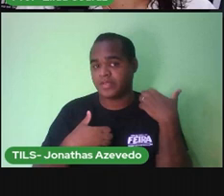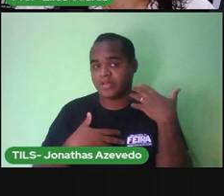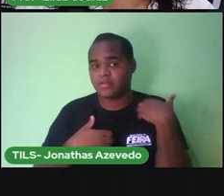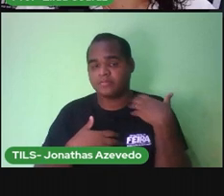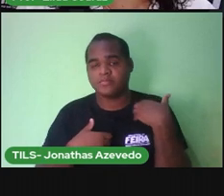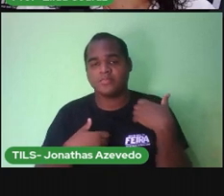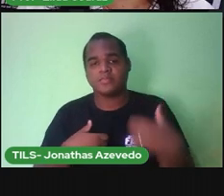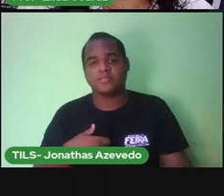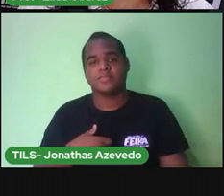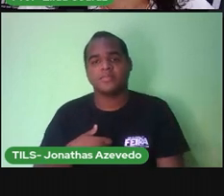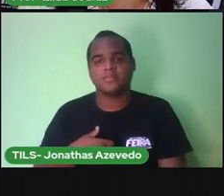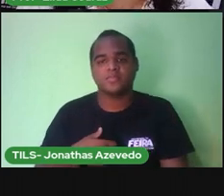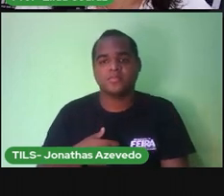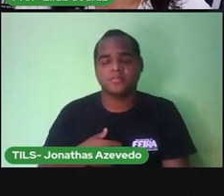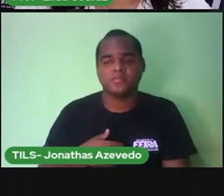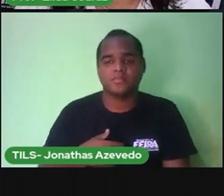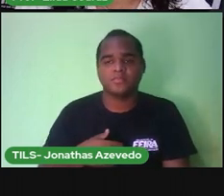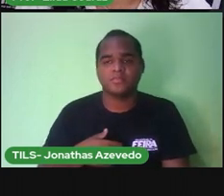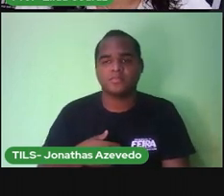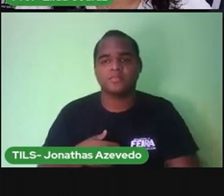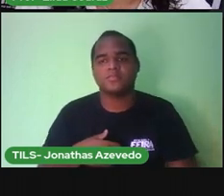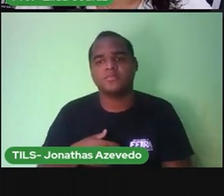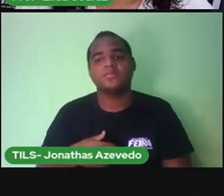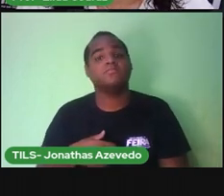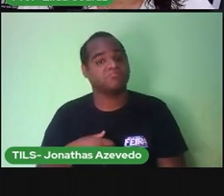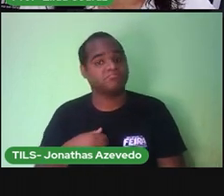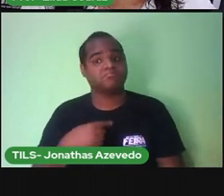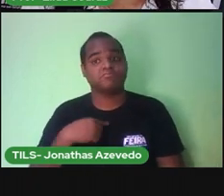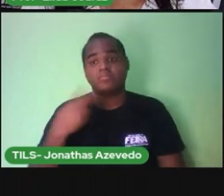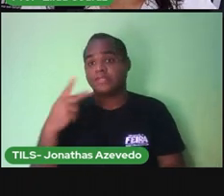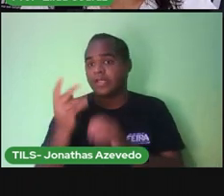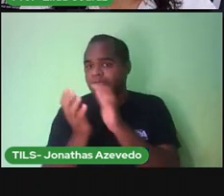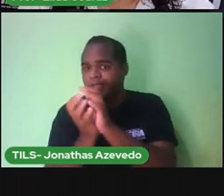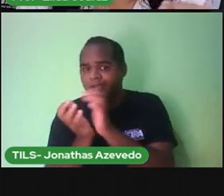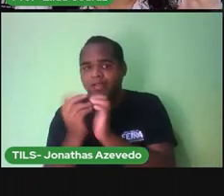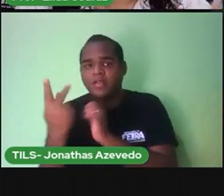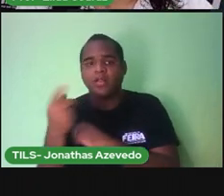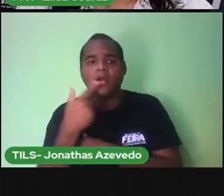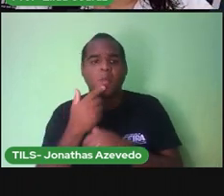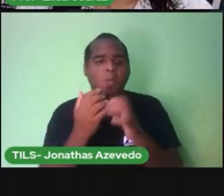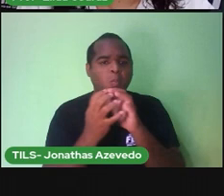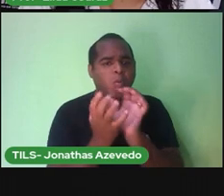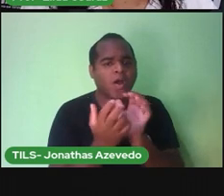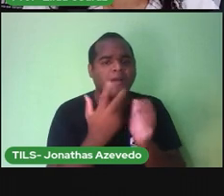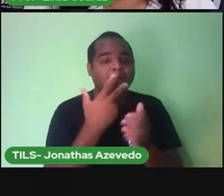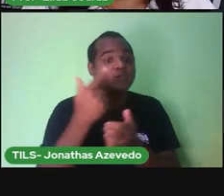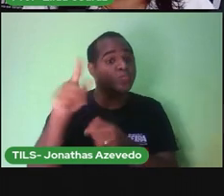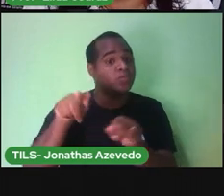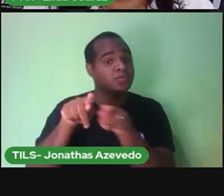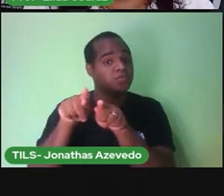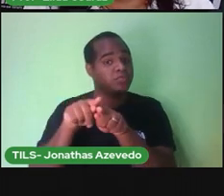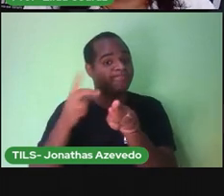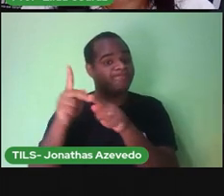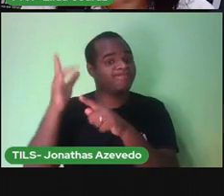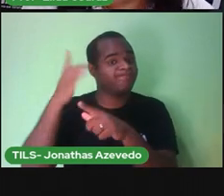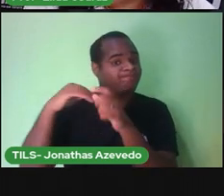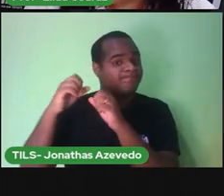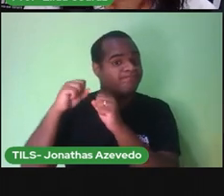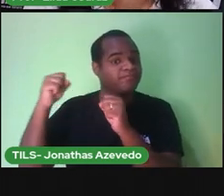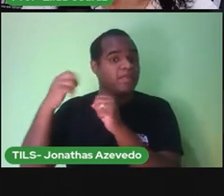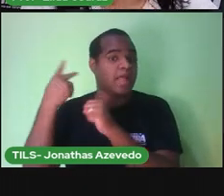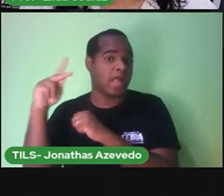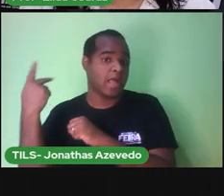pescoço estava preso no rabo do acarabocudo Que tinha a cabeça amarrada no pescoço da girafa